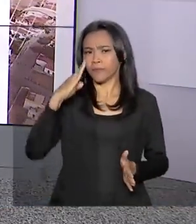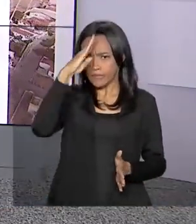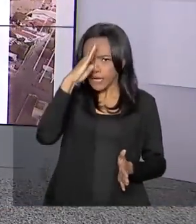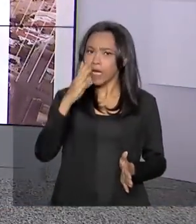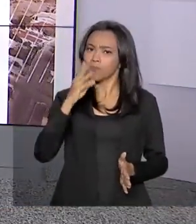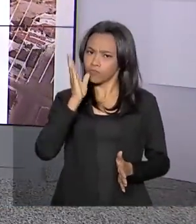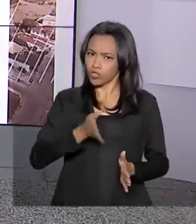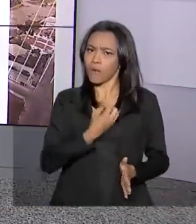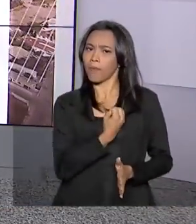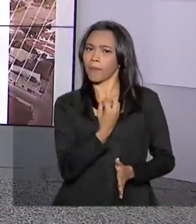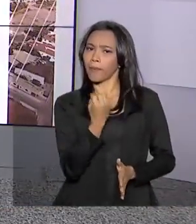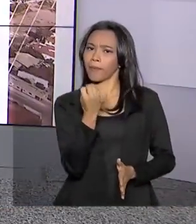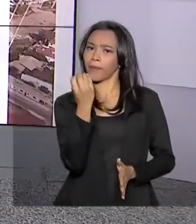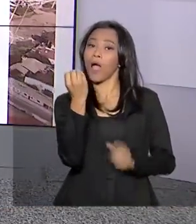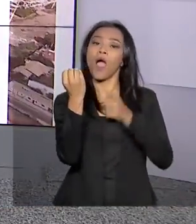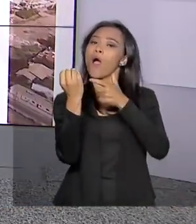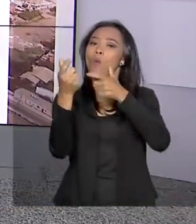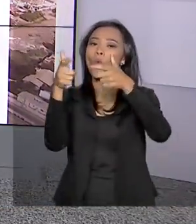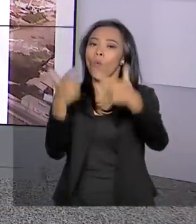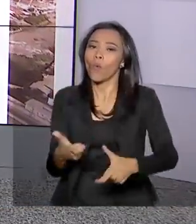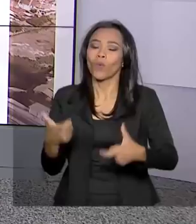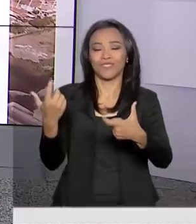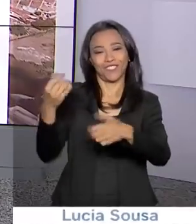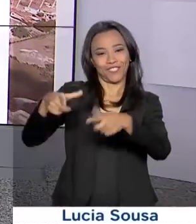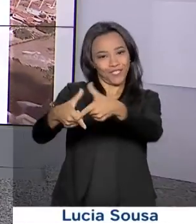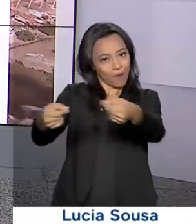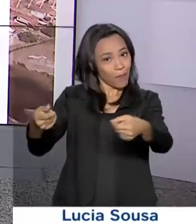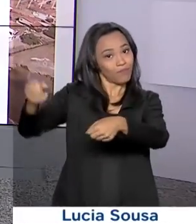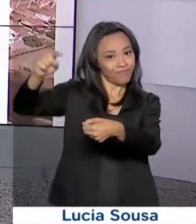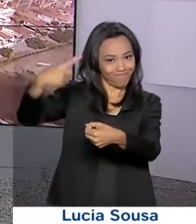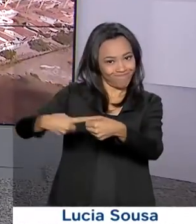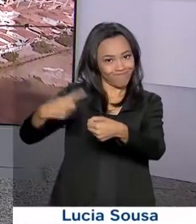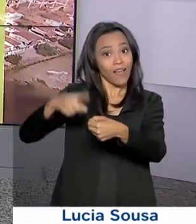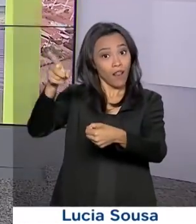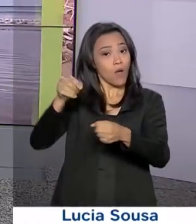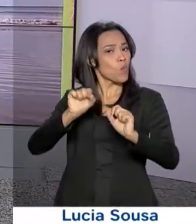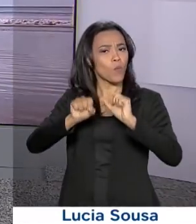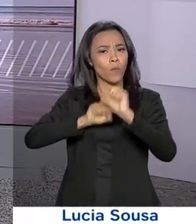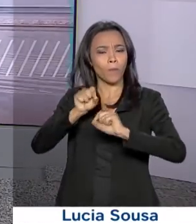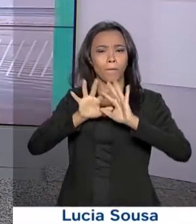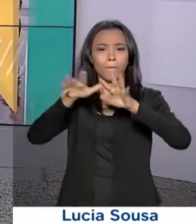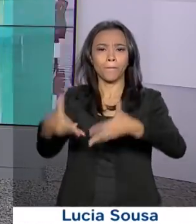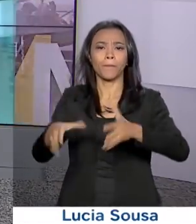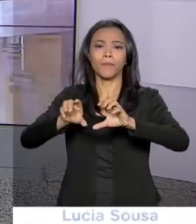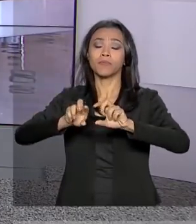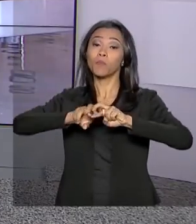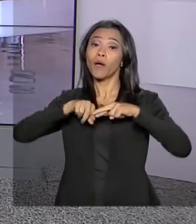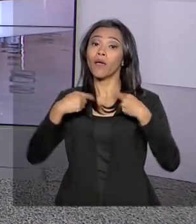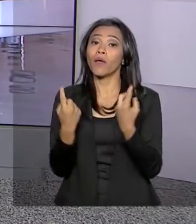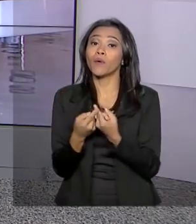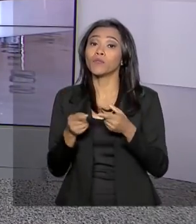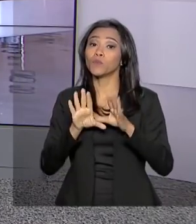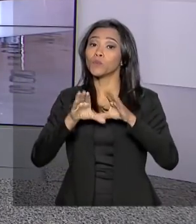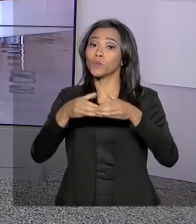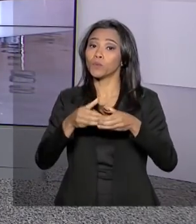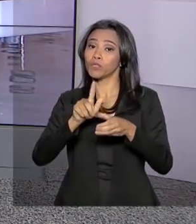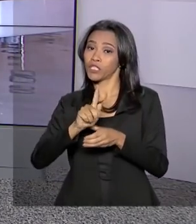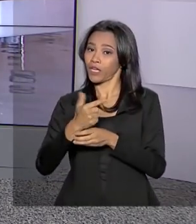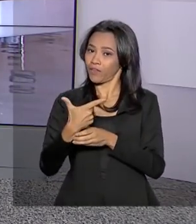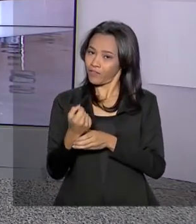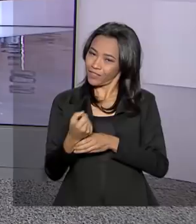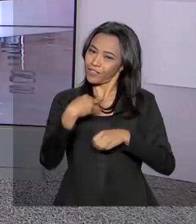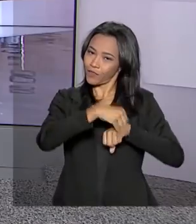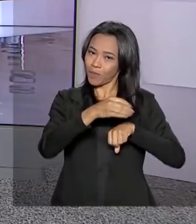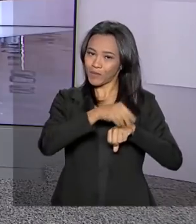está a caminho de Osaka, no Japão, onde participa da reunião do G20. Quem tem os detalhes é repórter Daniele Popov.